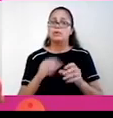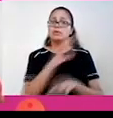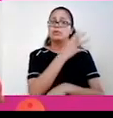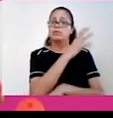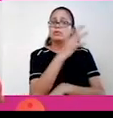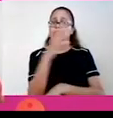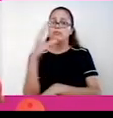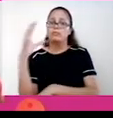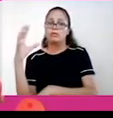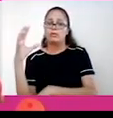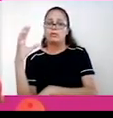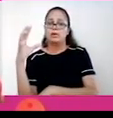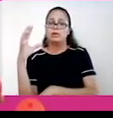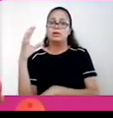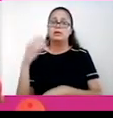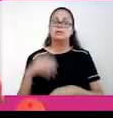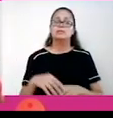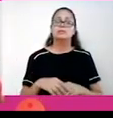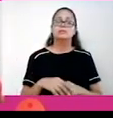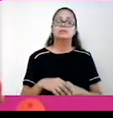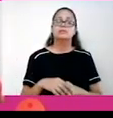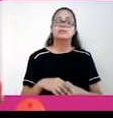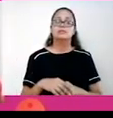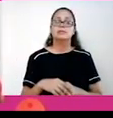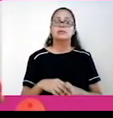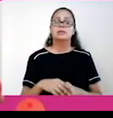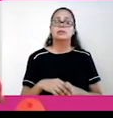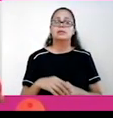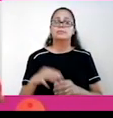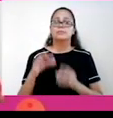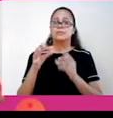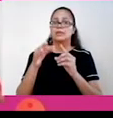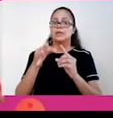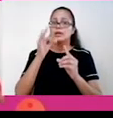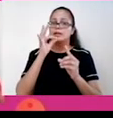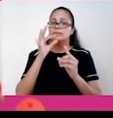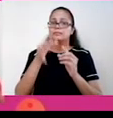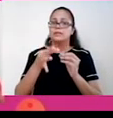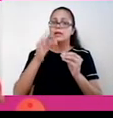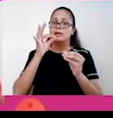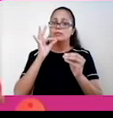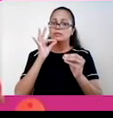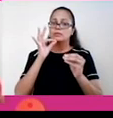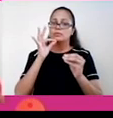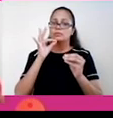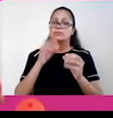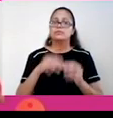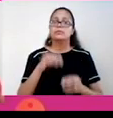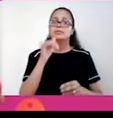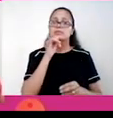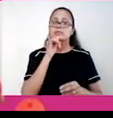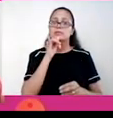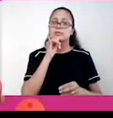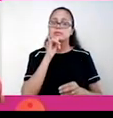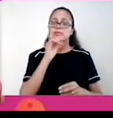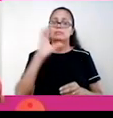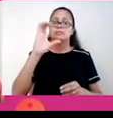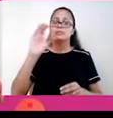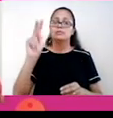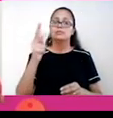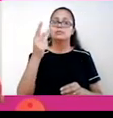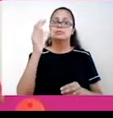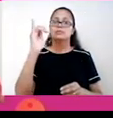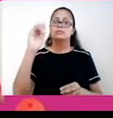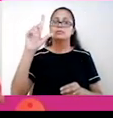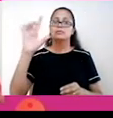A exemplo de Coquimbo no Chile. Nós temos aqui uma ilustração, então, de cultivo aqui